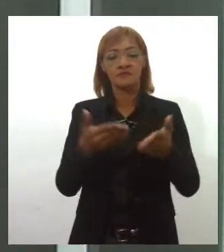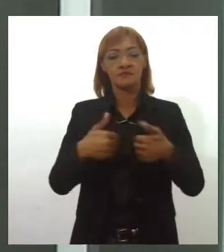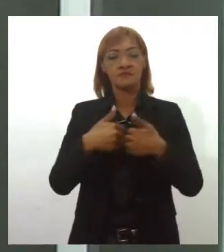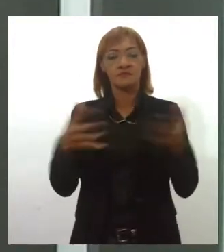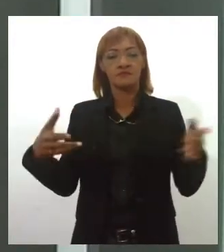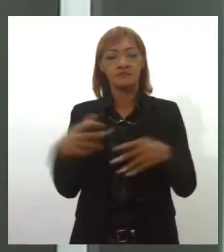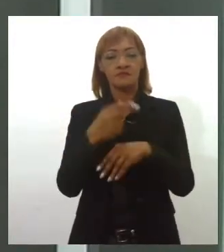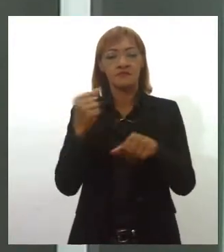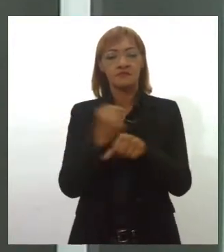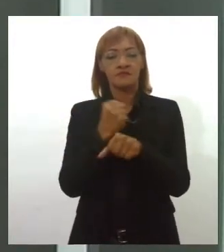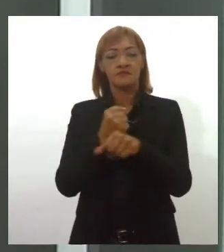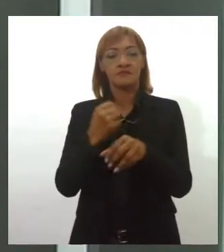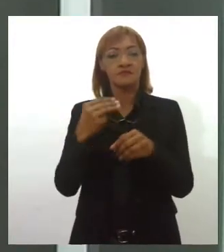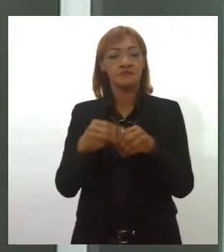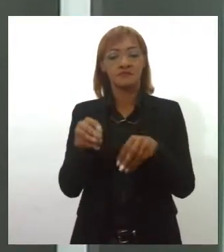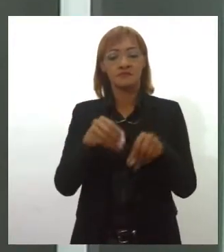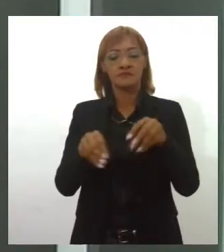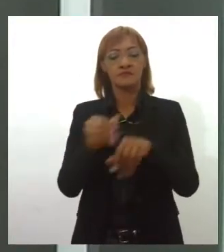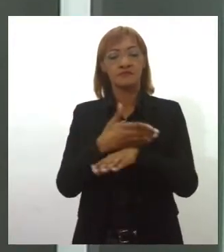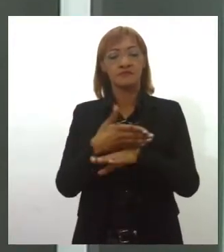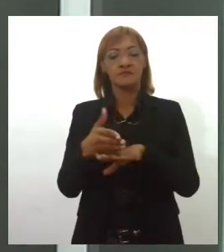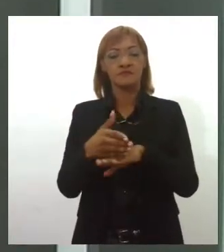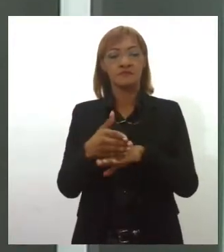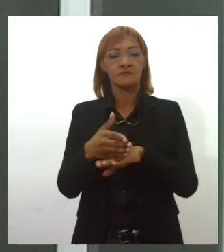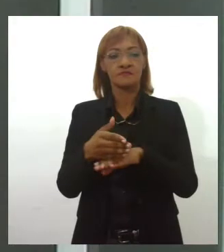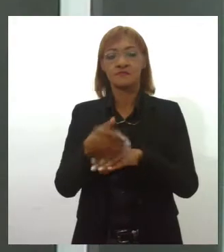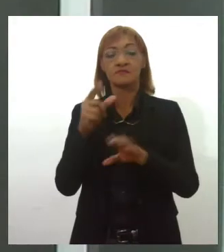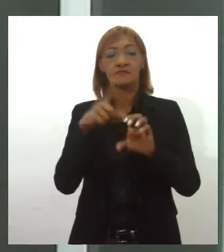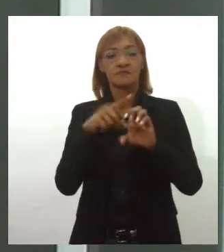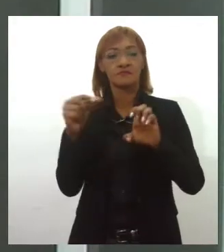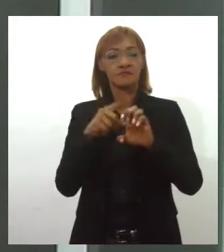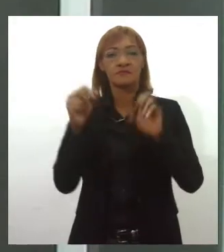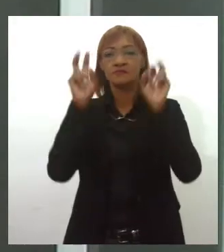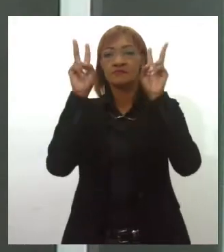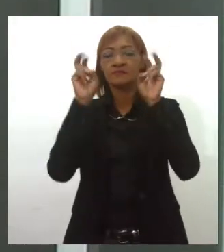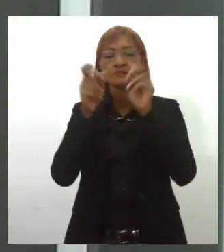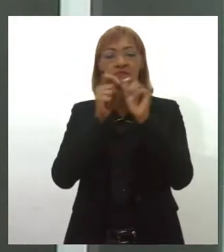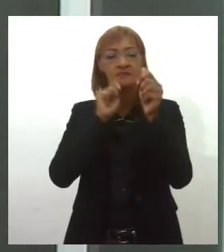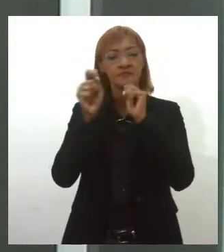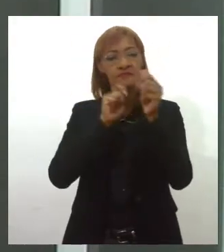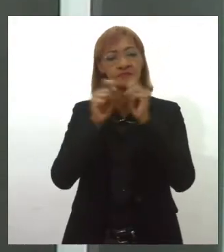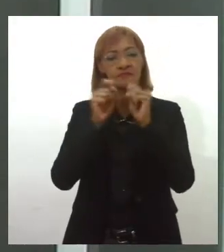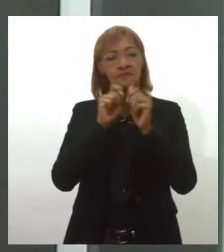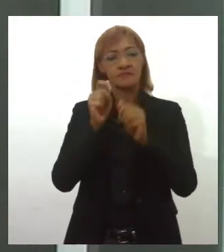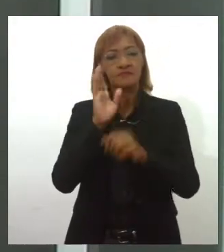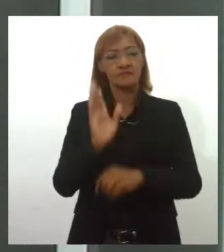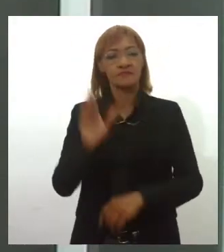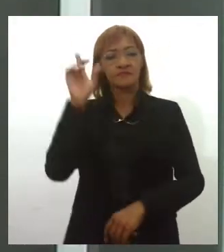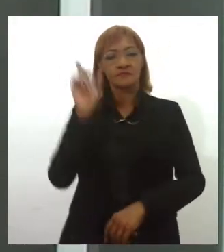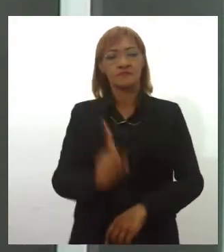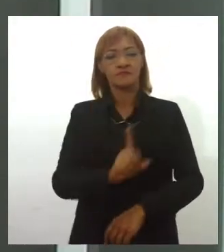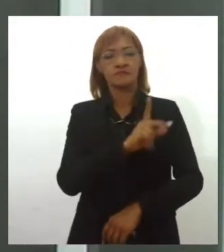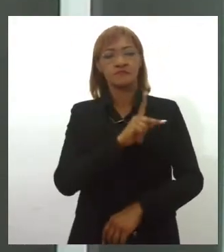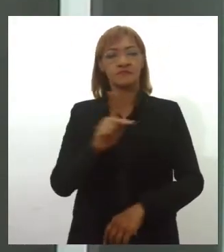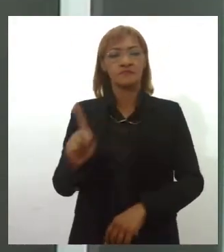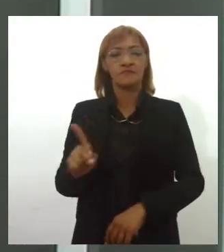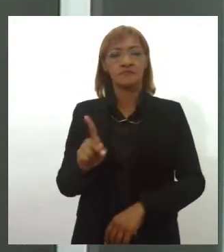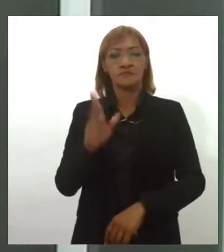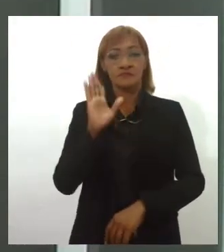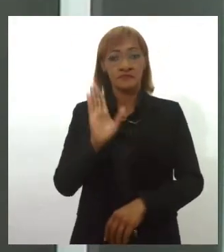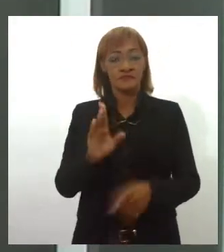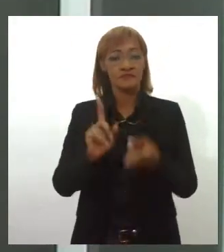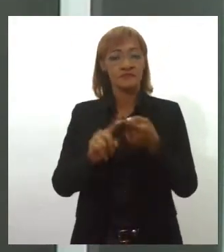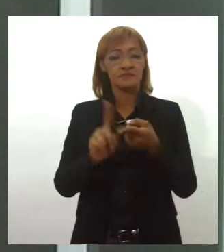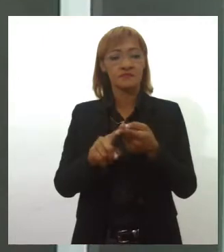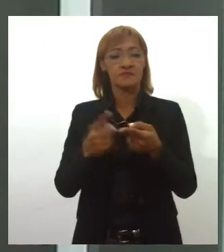de obras no município de Areia Branca. O empreendedorismo é tema de entrevista ao vivo com o diretor-presidente da FAPTEC. E